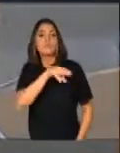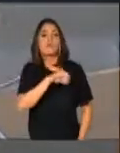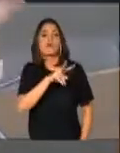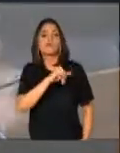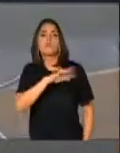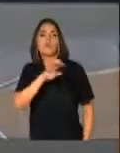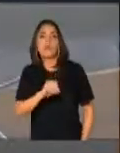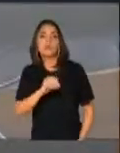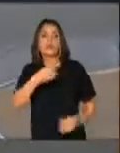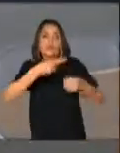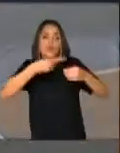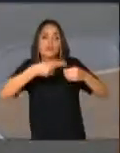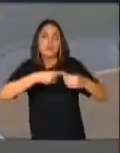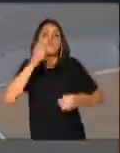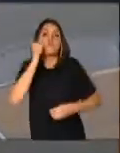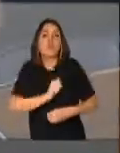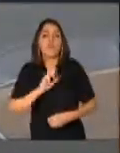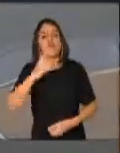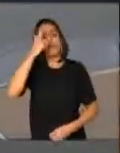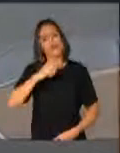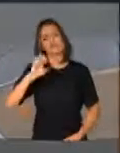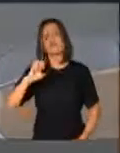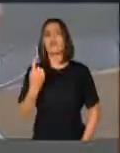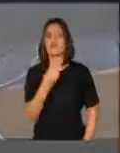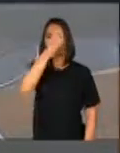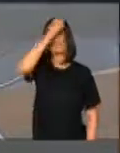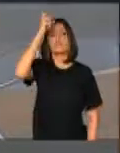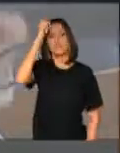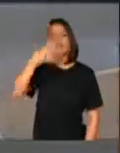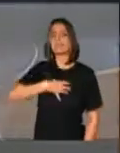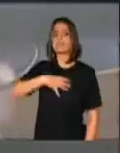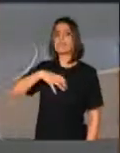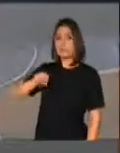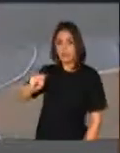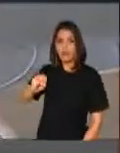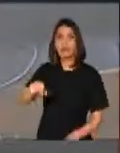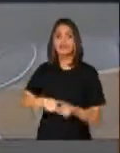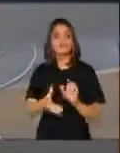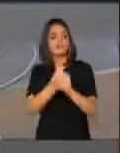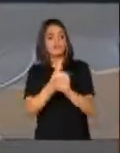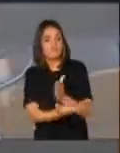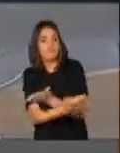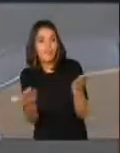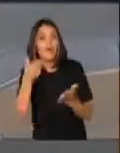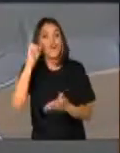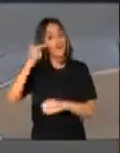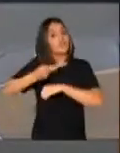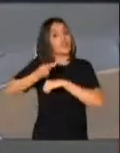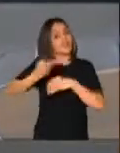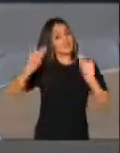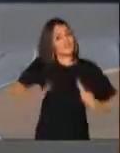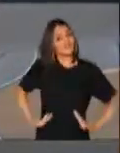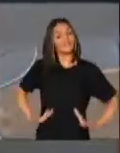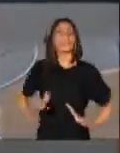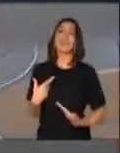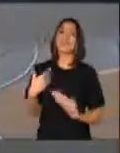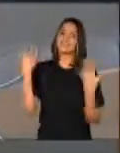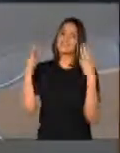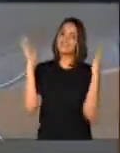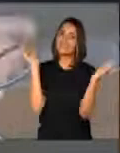Movimento Municipalista da Mulher, como ex-prefeita de Salvador, e saudar todos os prefeitos e prefeitas que estão nesta cidade,